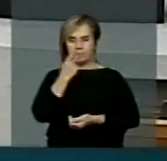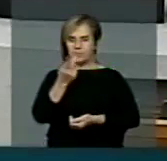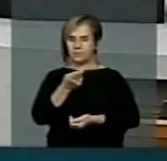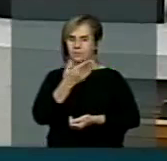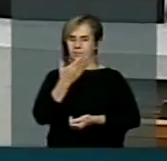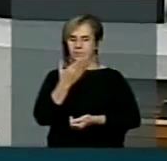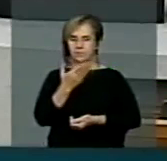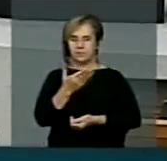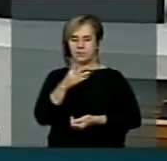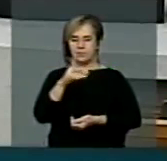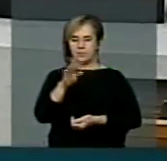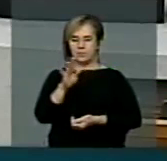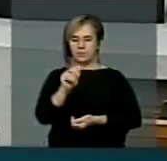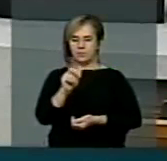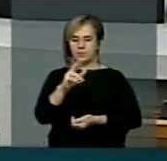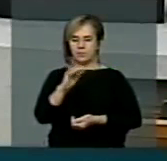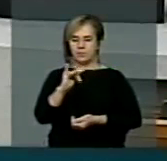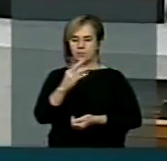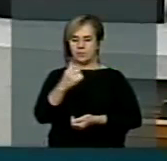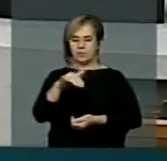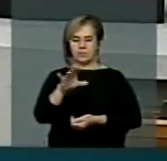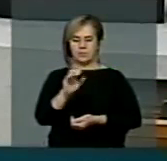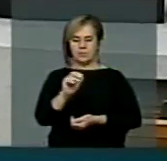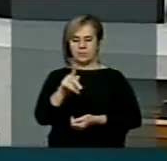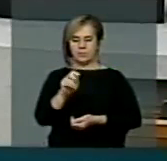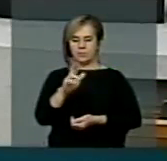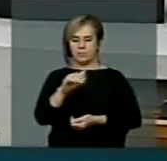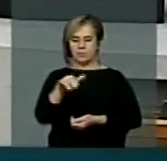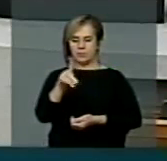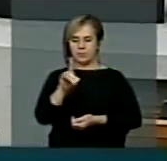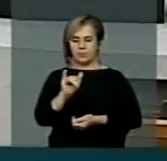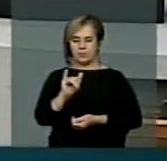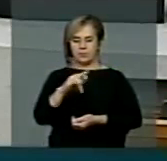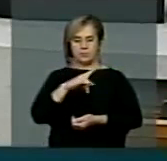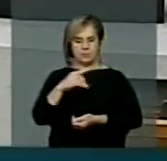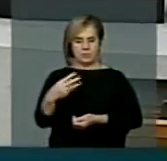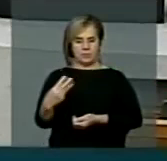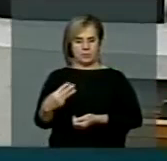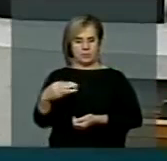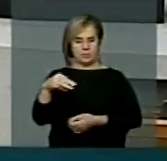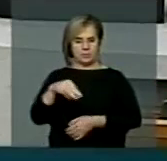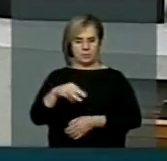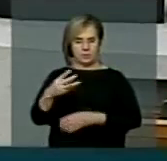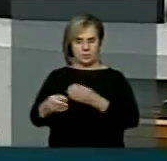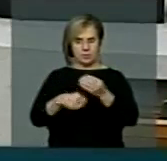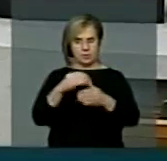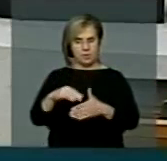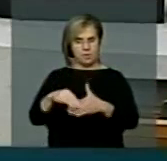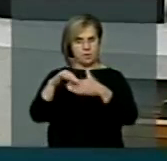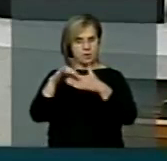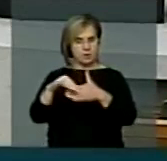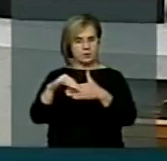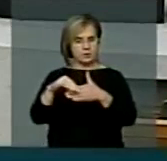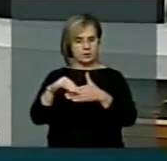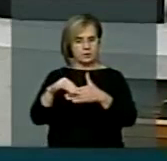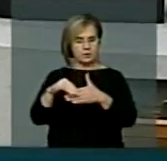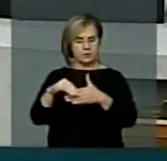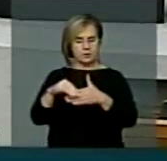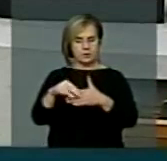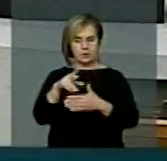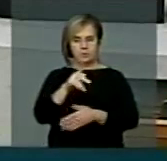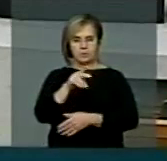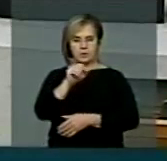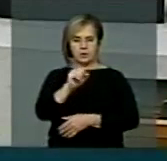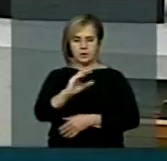A Dacísio Perón, o senhor tem três minutos como liderança do